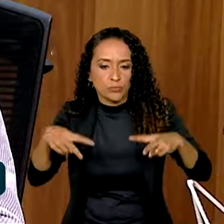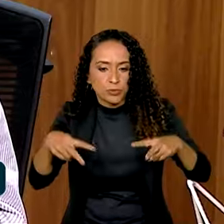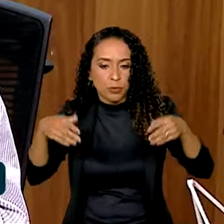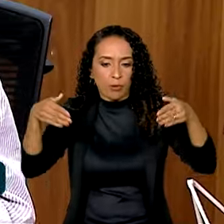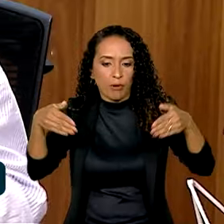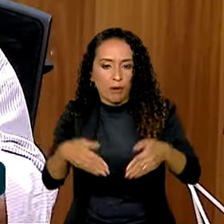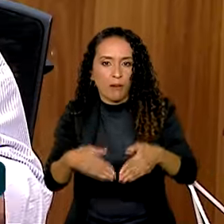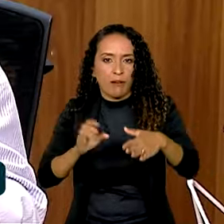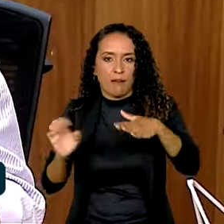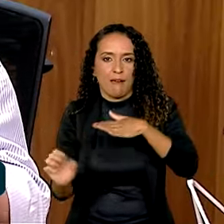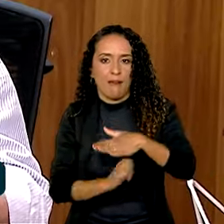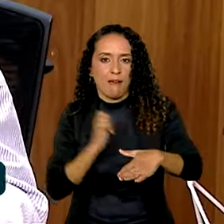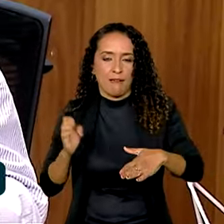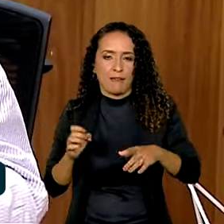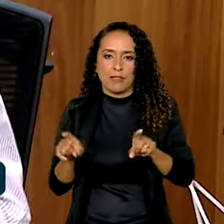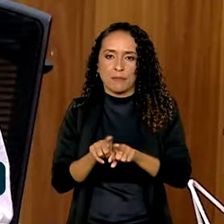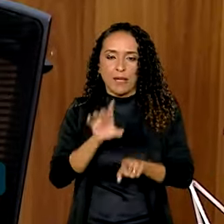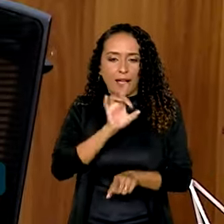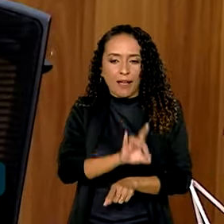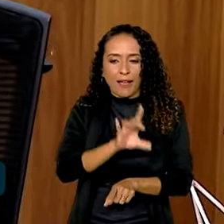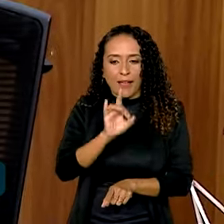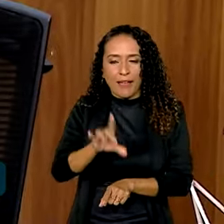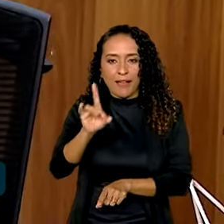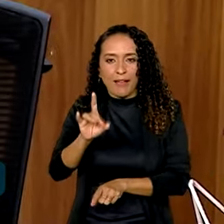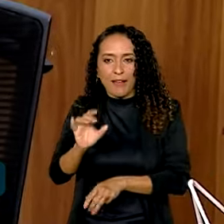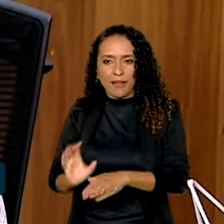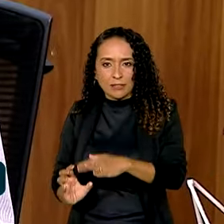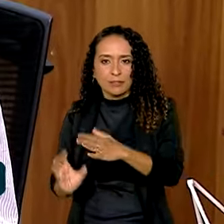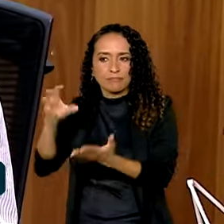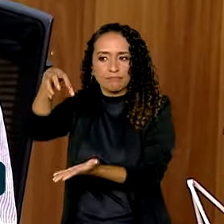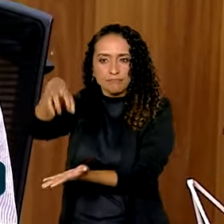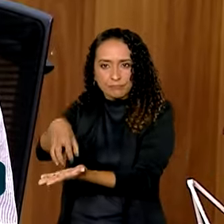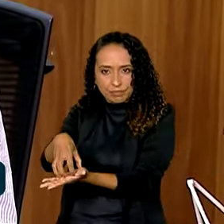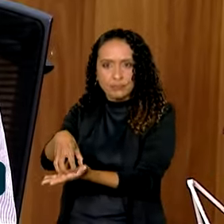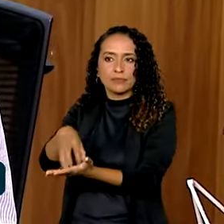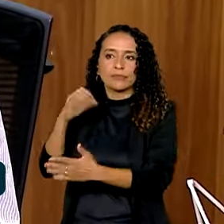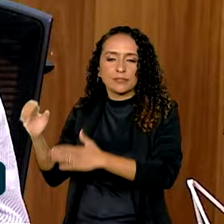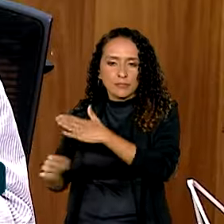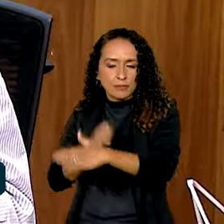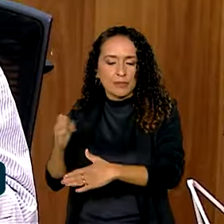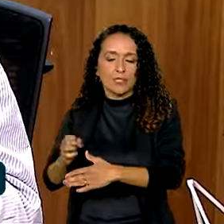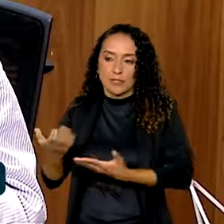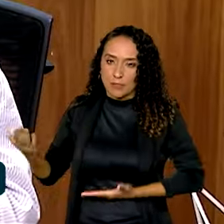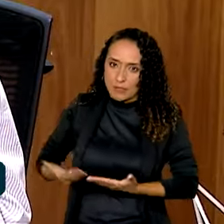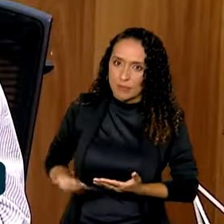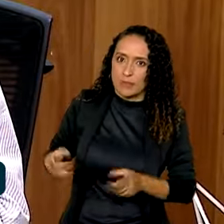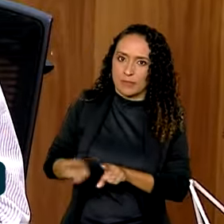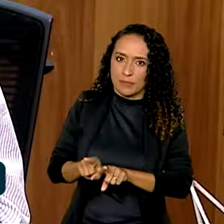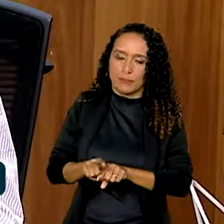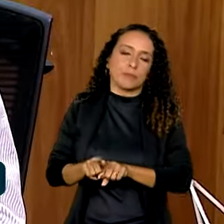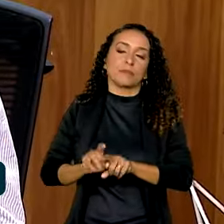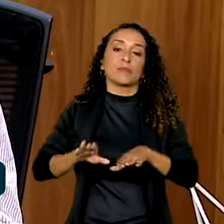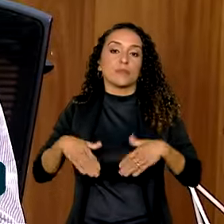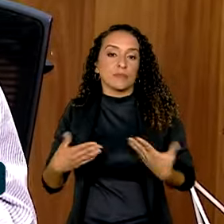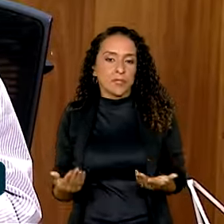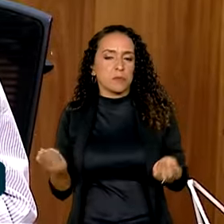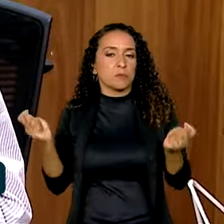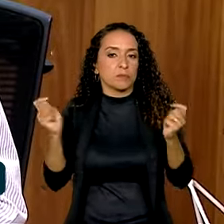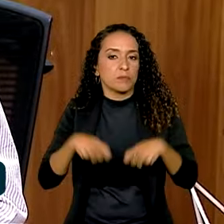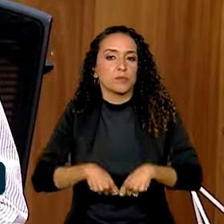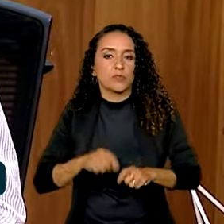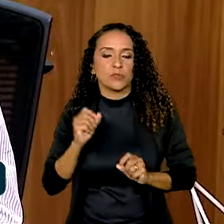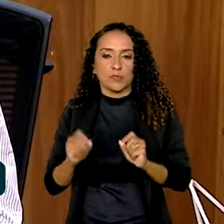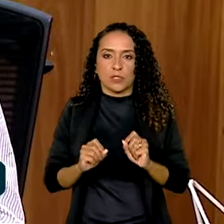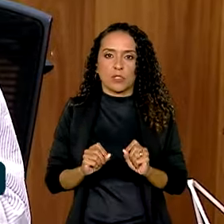das empresas, para dentro de cada filial dessas empresas, com 100 empregados e mais. E com isso ser possível